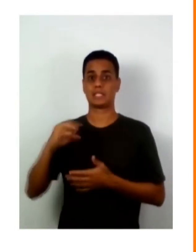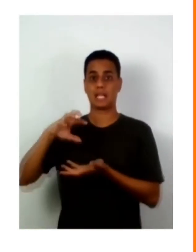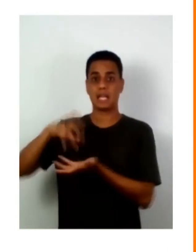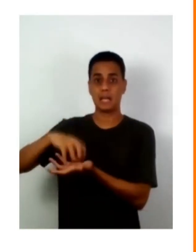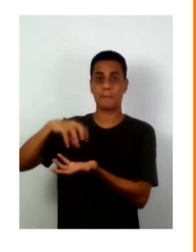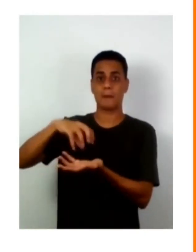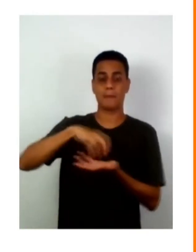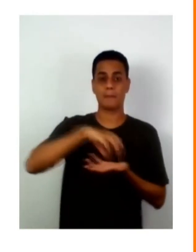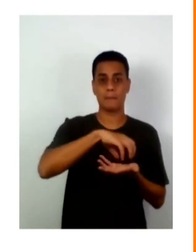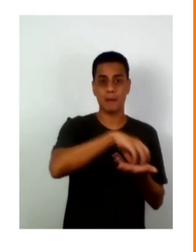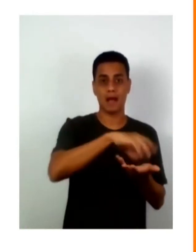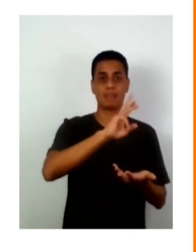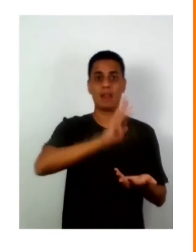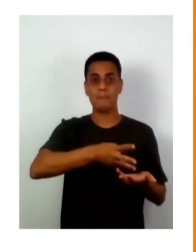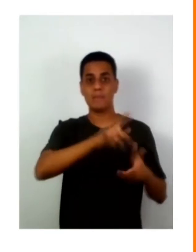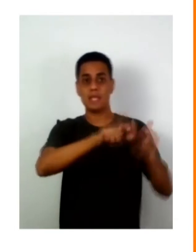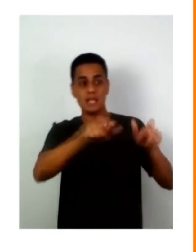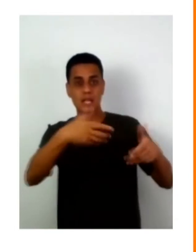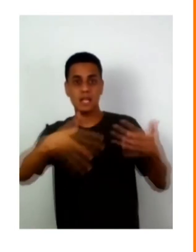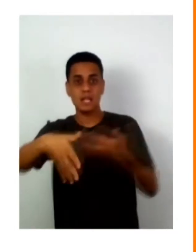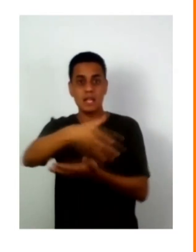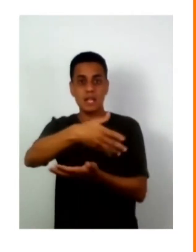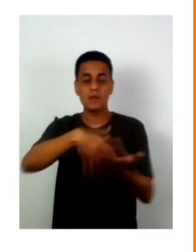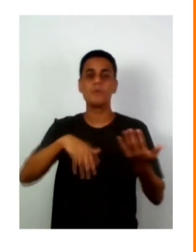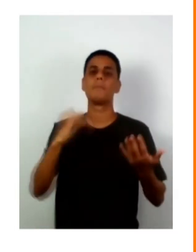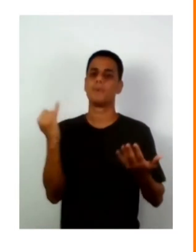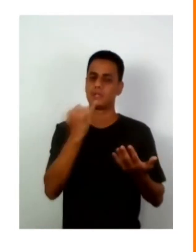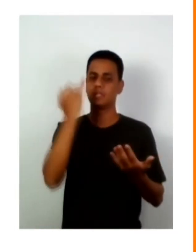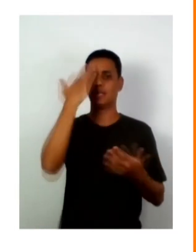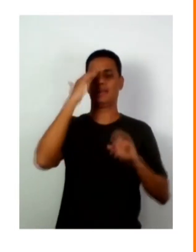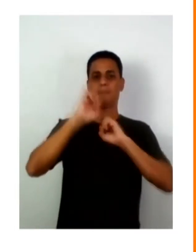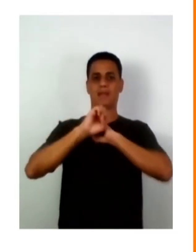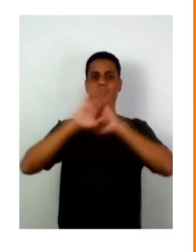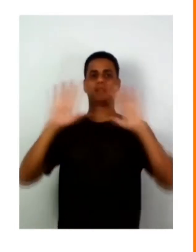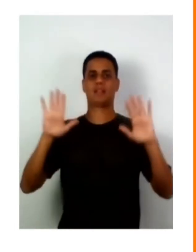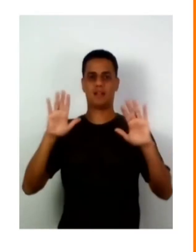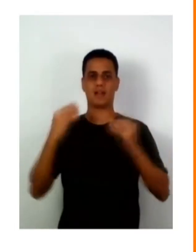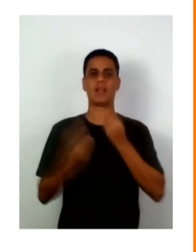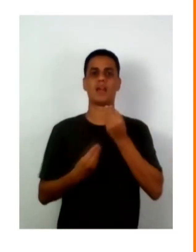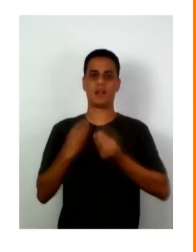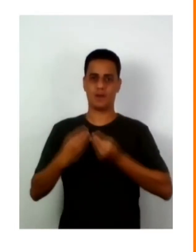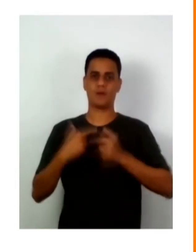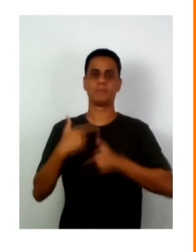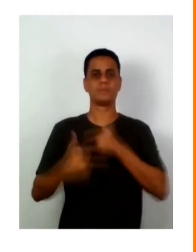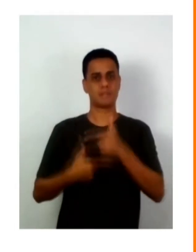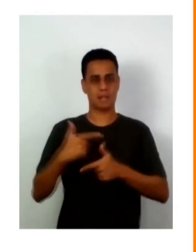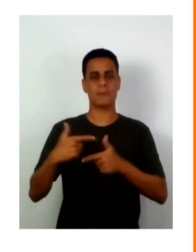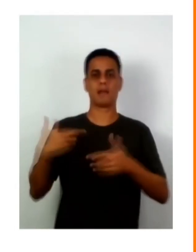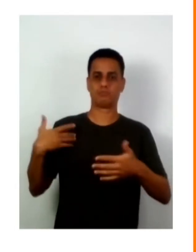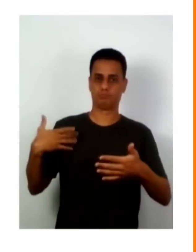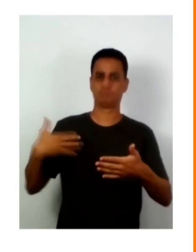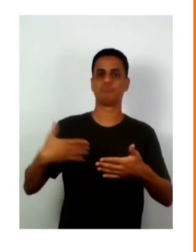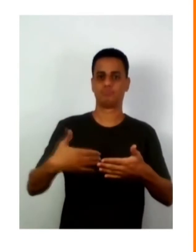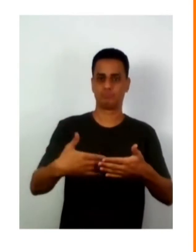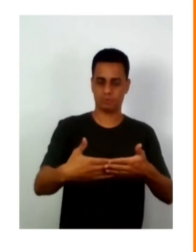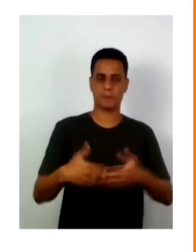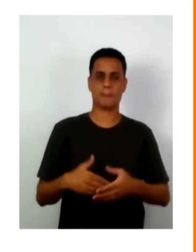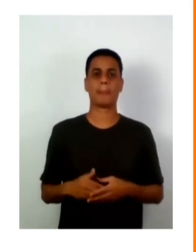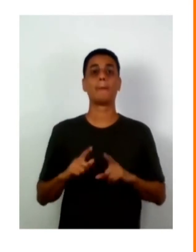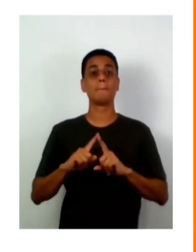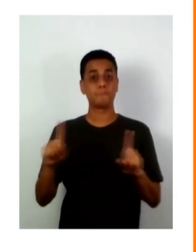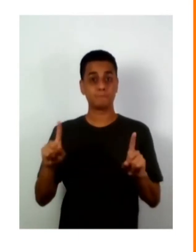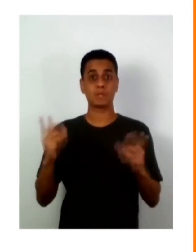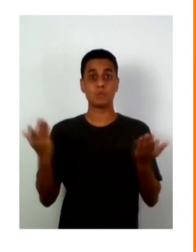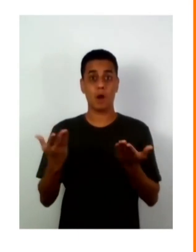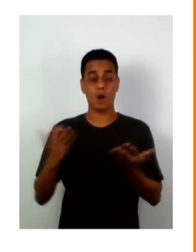400 organizações e a ideia é que vocês possam ter uma ideia mais clara dessas trajetórias de liderança